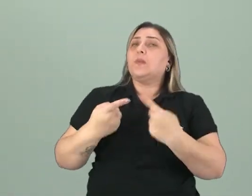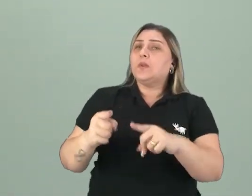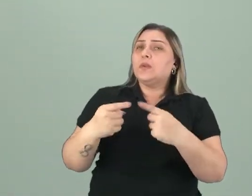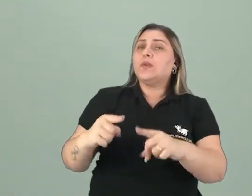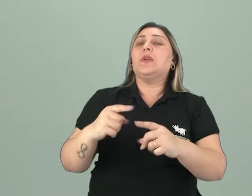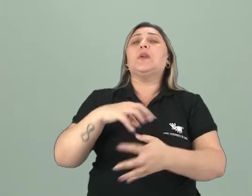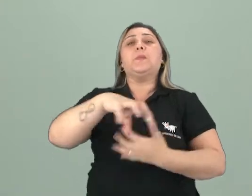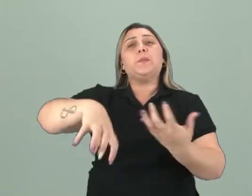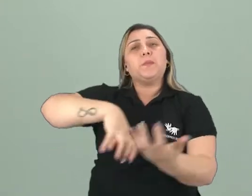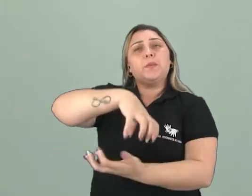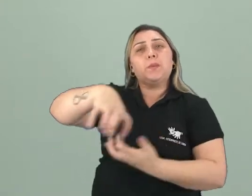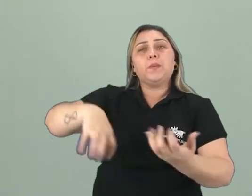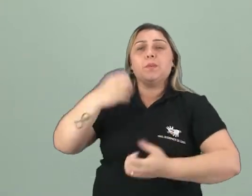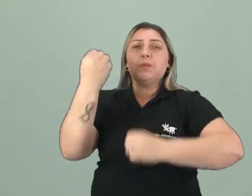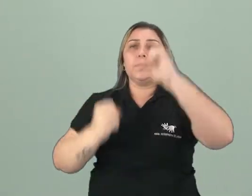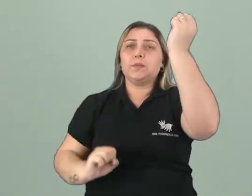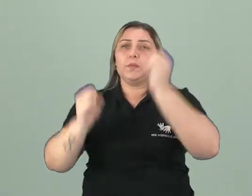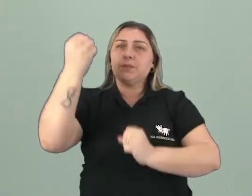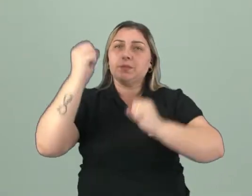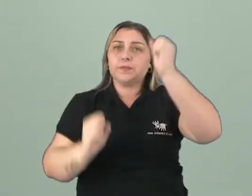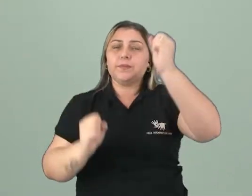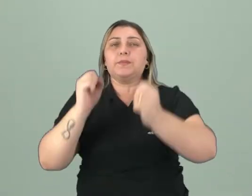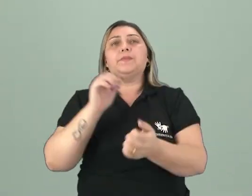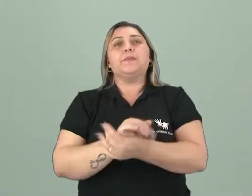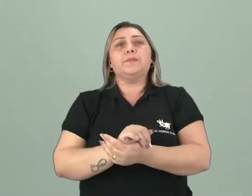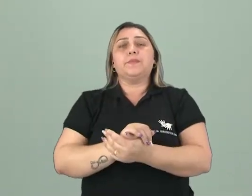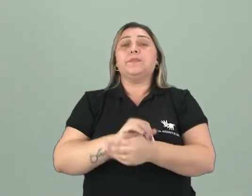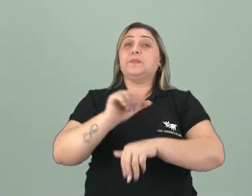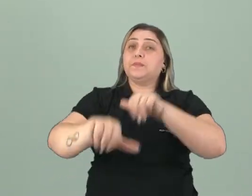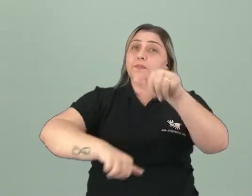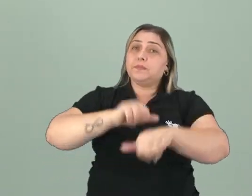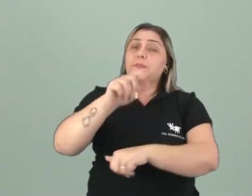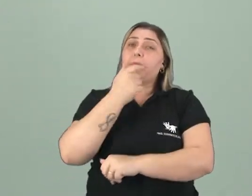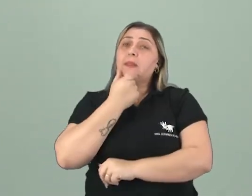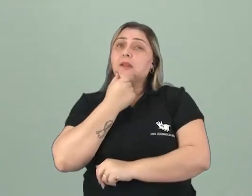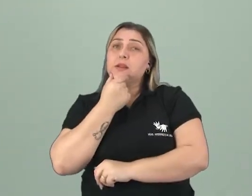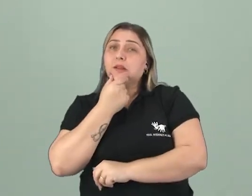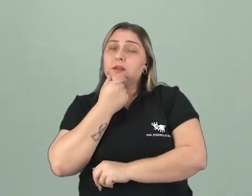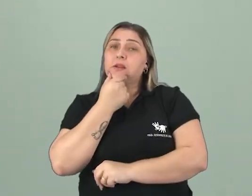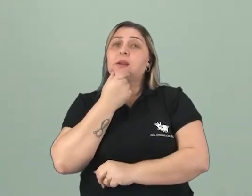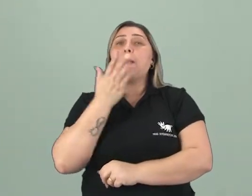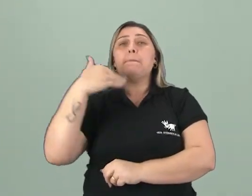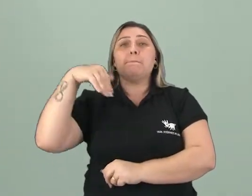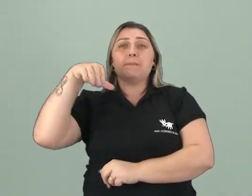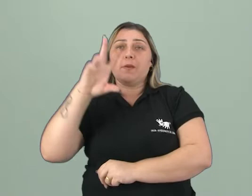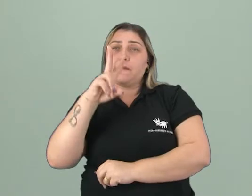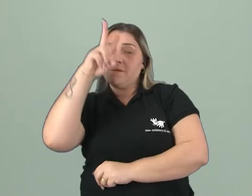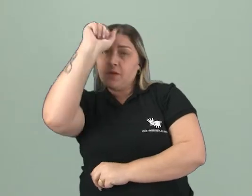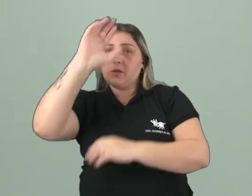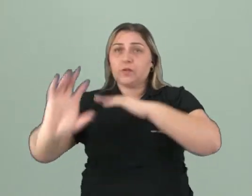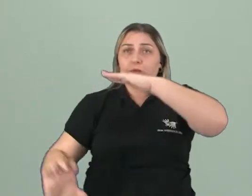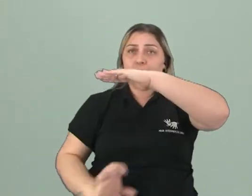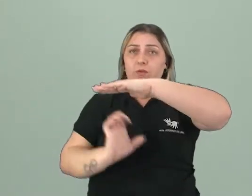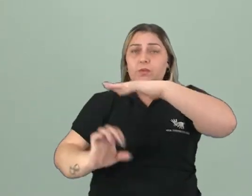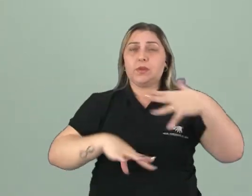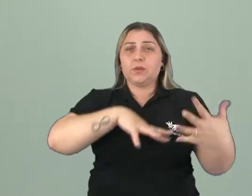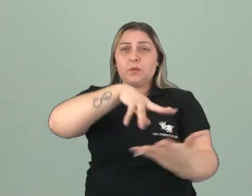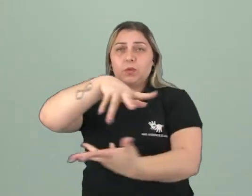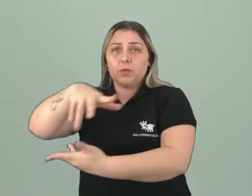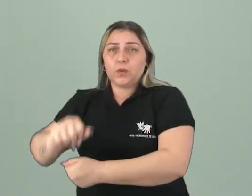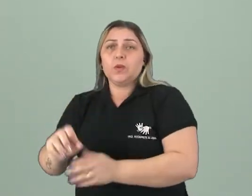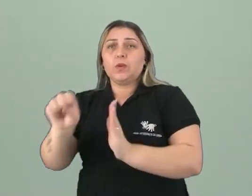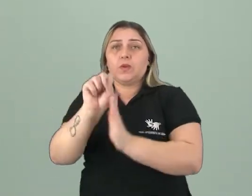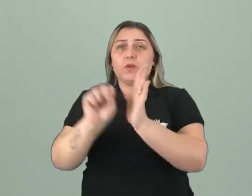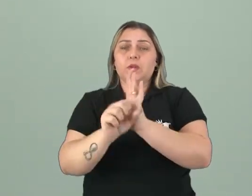Revolução Industrial, e essa Revolução Industrial vai transformar a Inglaterra numa das maiores potências comerciais do mundo no